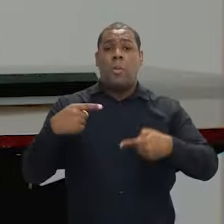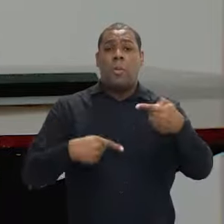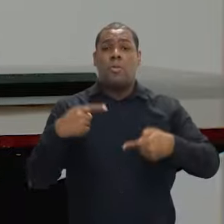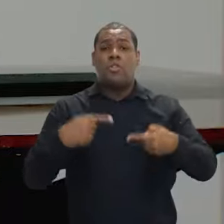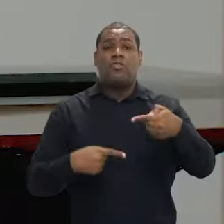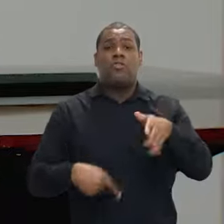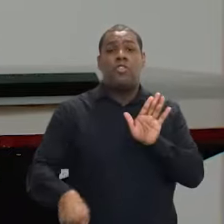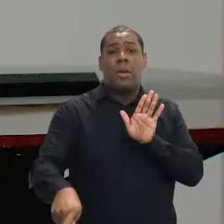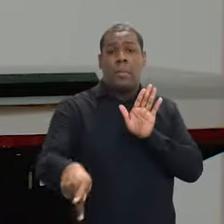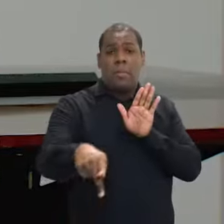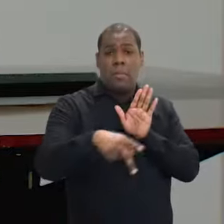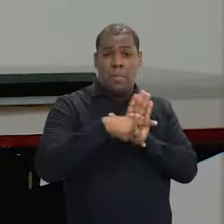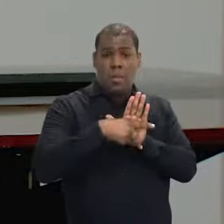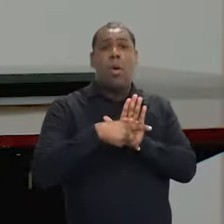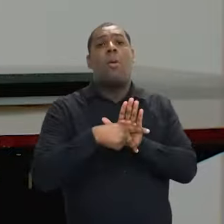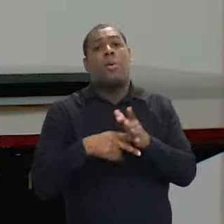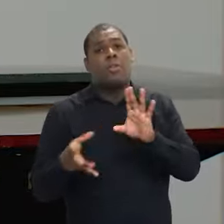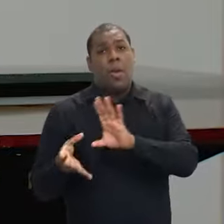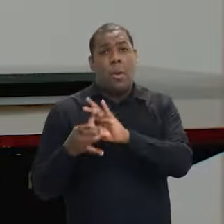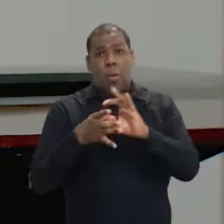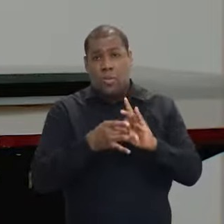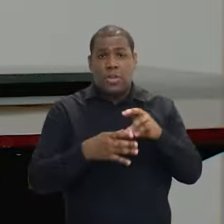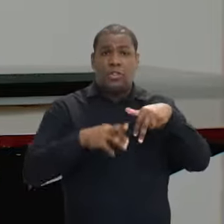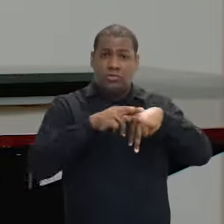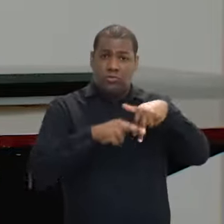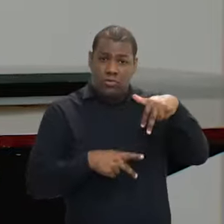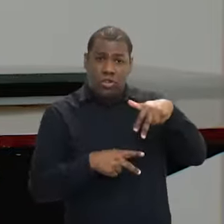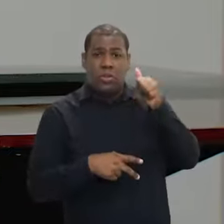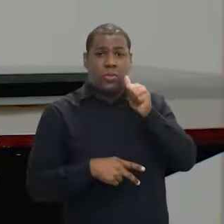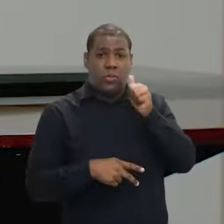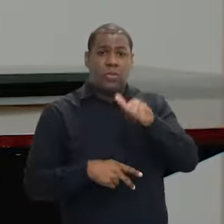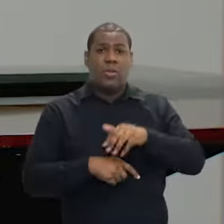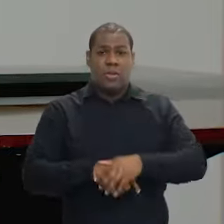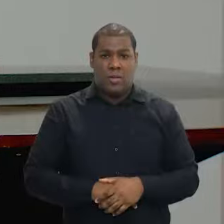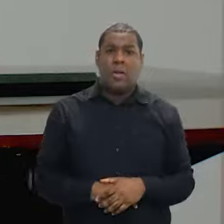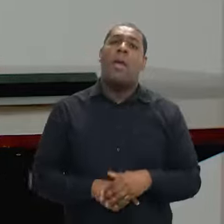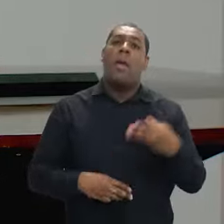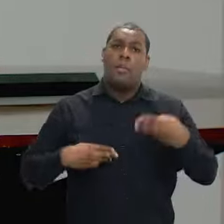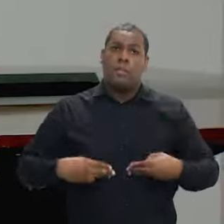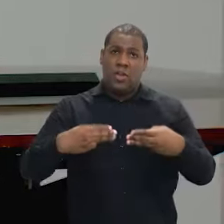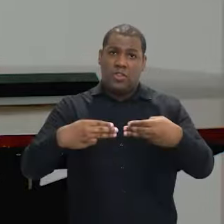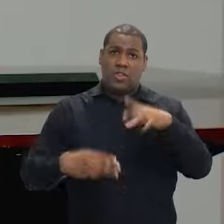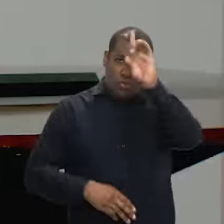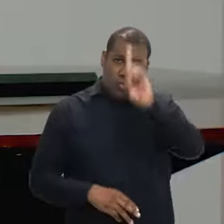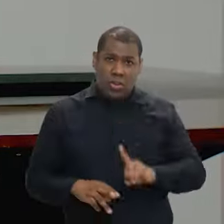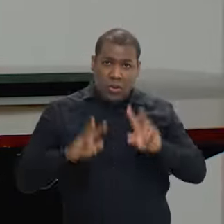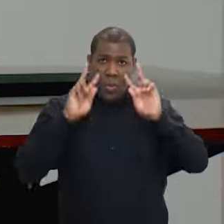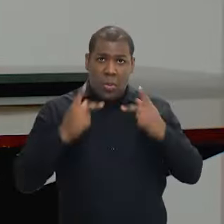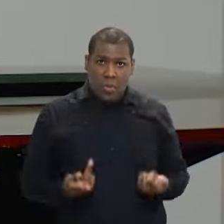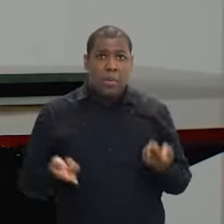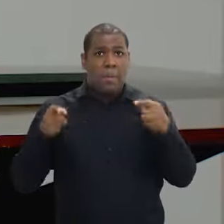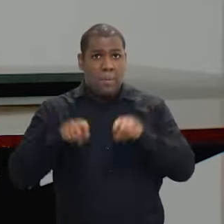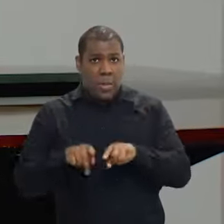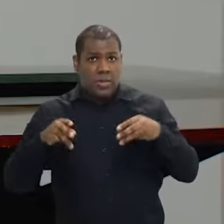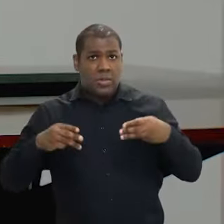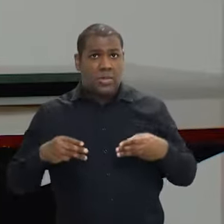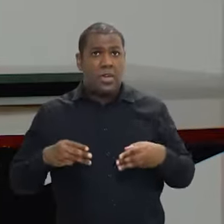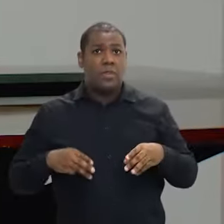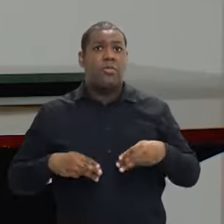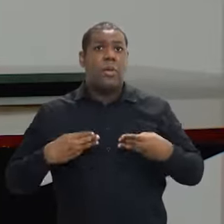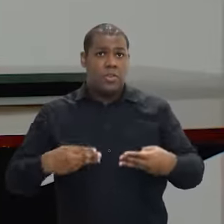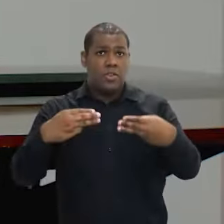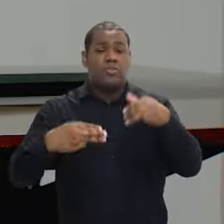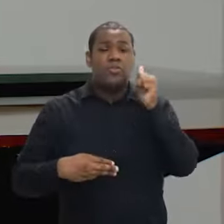específicas, né? Com esse recorte de gênero do Ministério das Mulheres porque entendemos que os direitos humanos